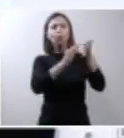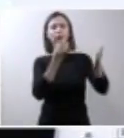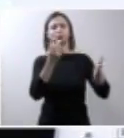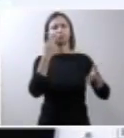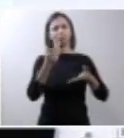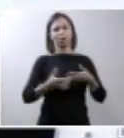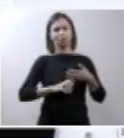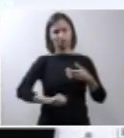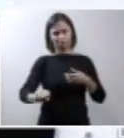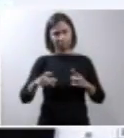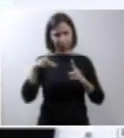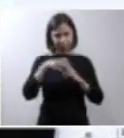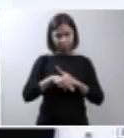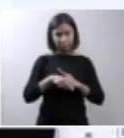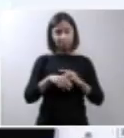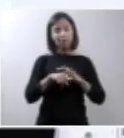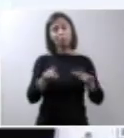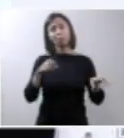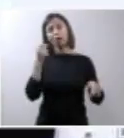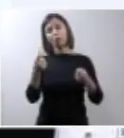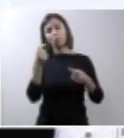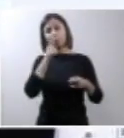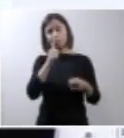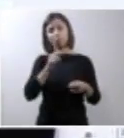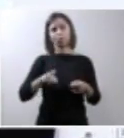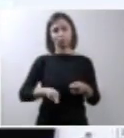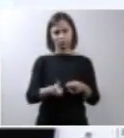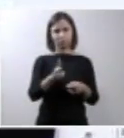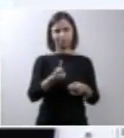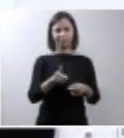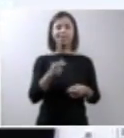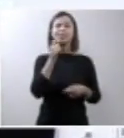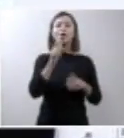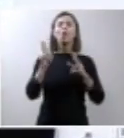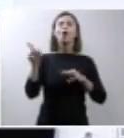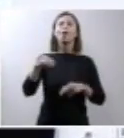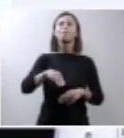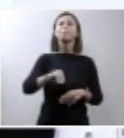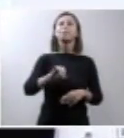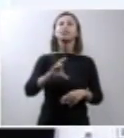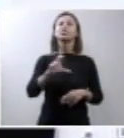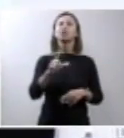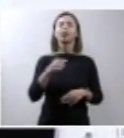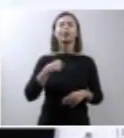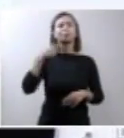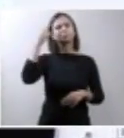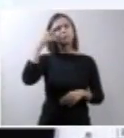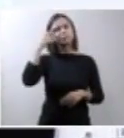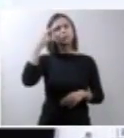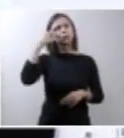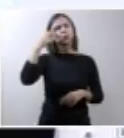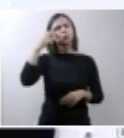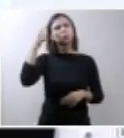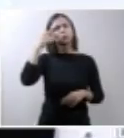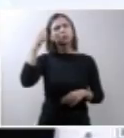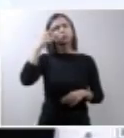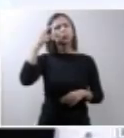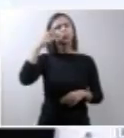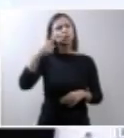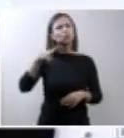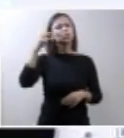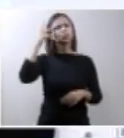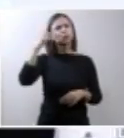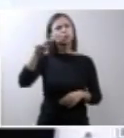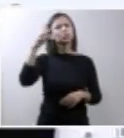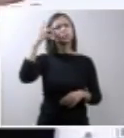mulheres que prosseguem. Michele relata que ela pensou dois dias, três dias, outros pensaram mais,